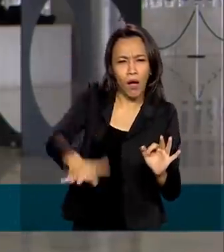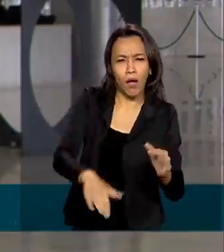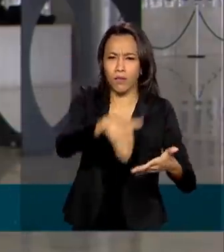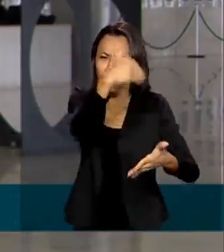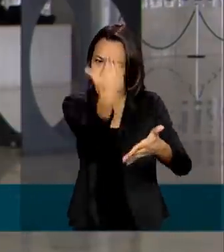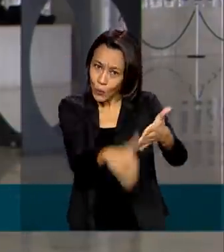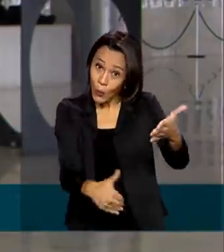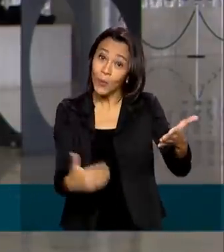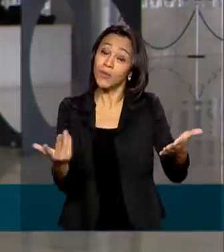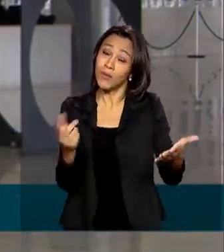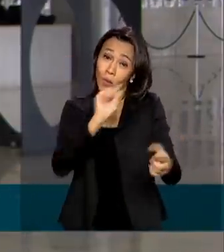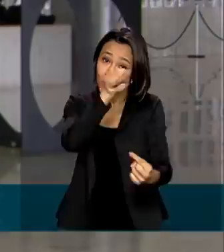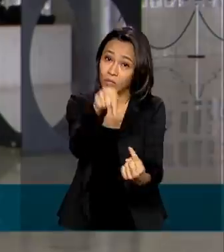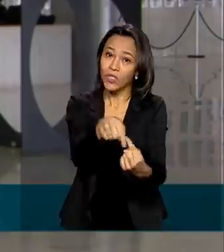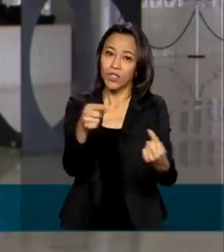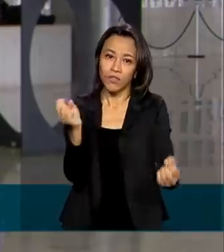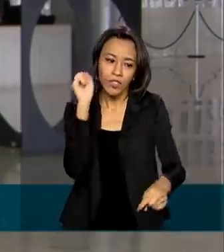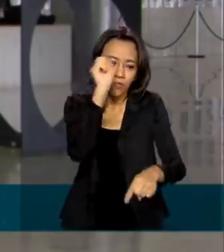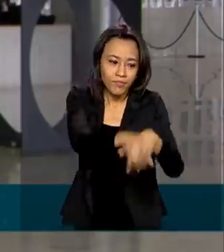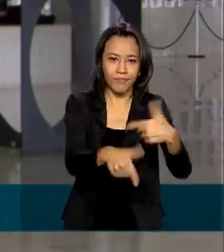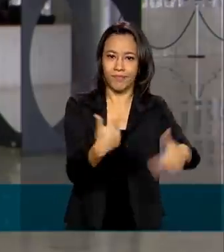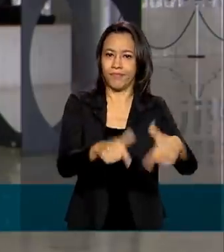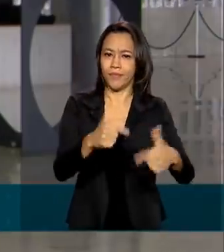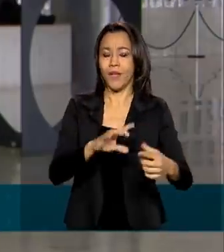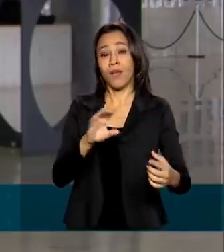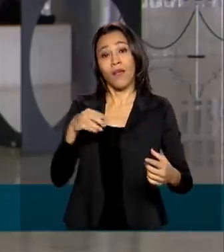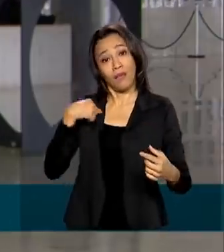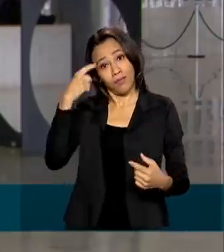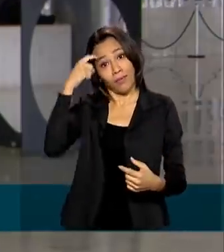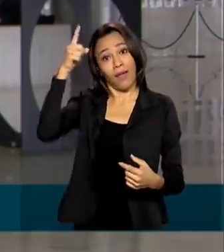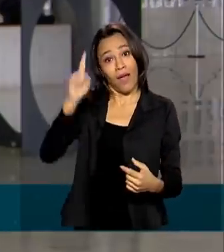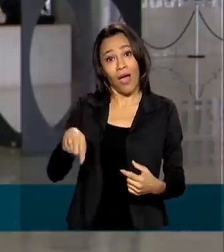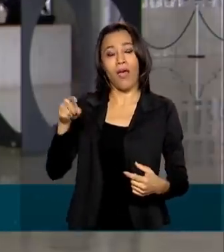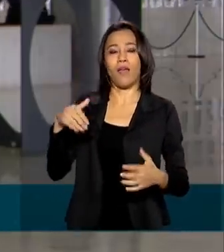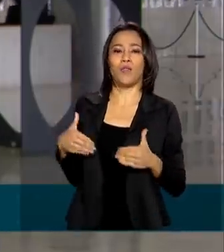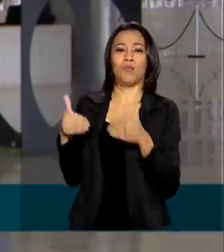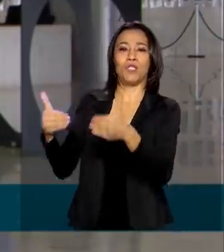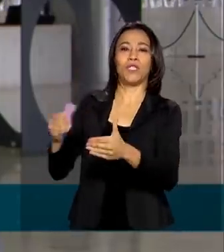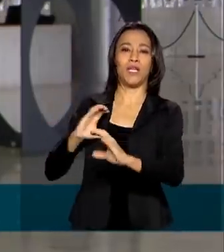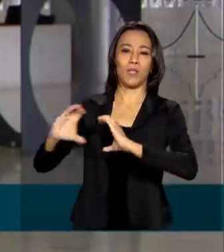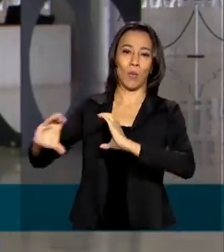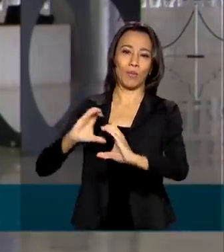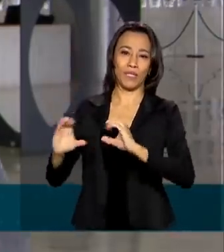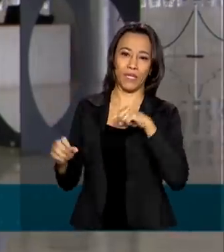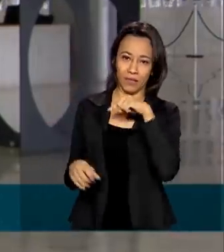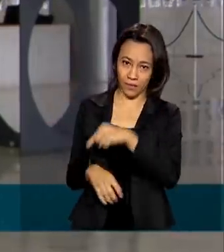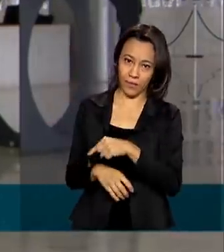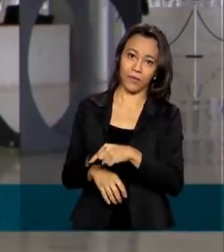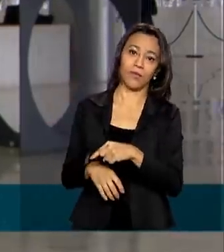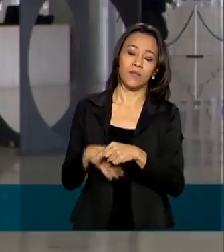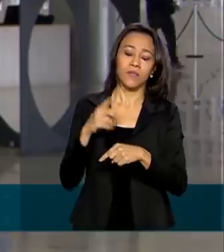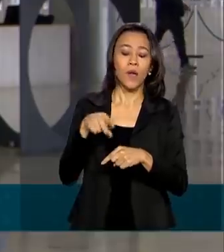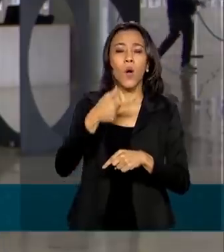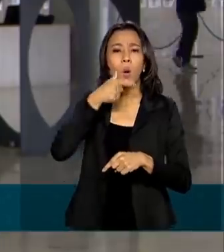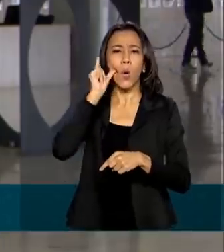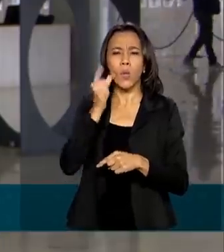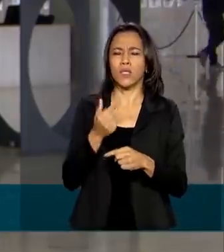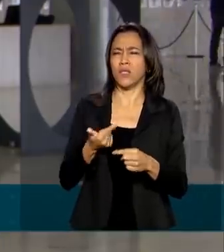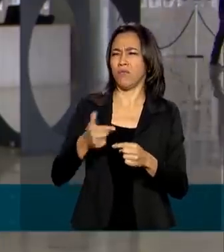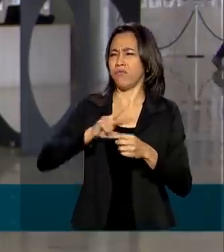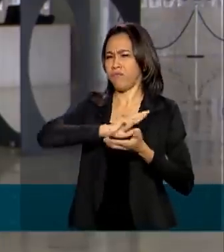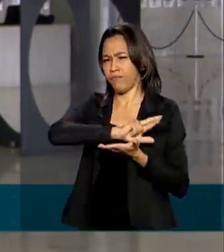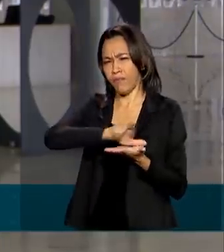gerar empregos. A iniciativa é do Ministério das Comunicações. O secretário-executivo, Fábio Van Garten, se reuniu ontem com vários